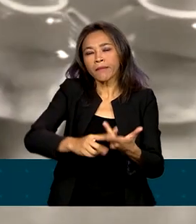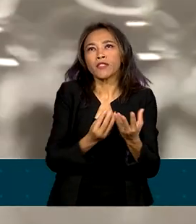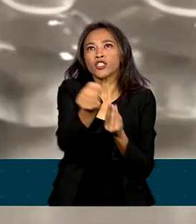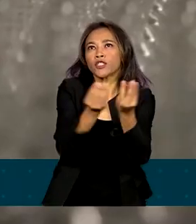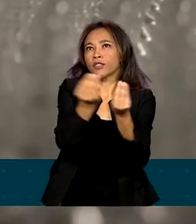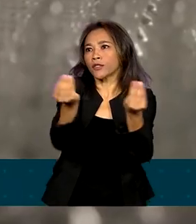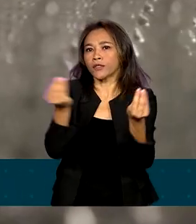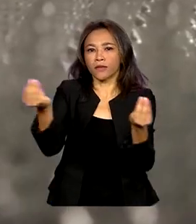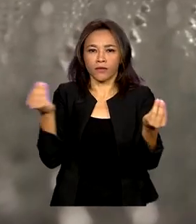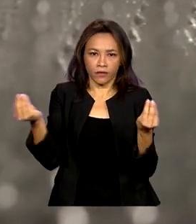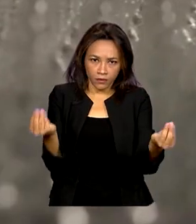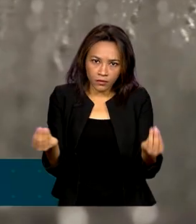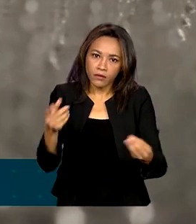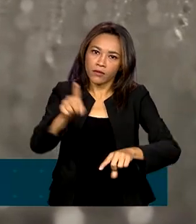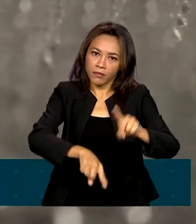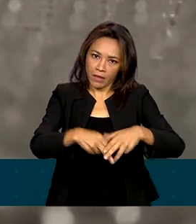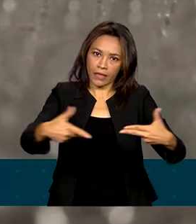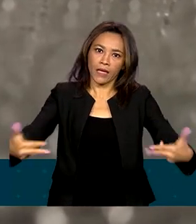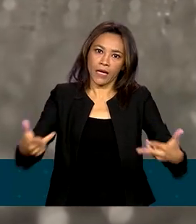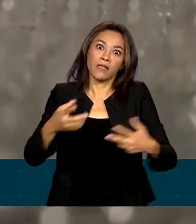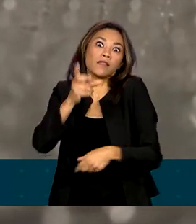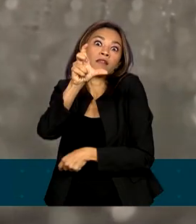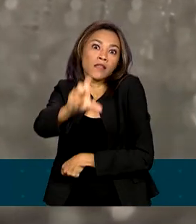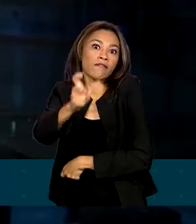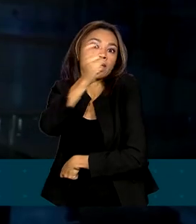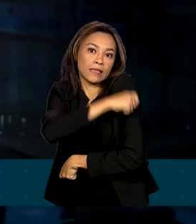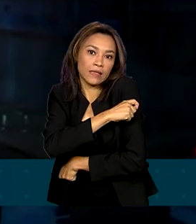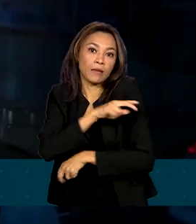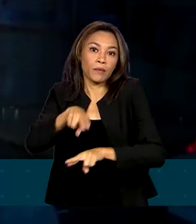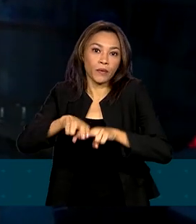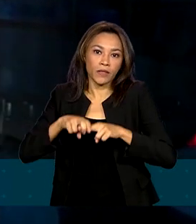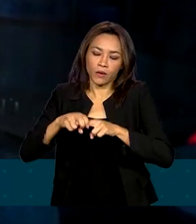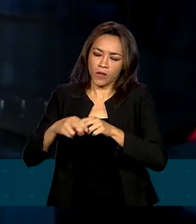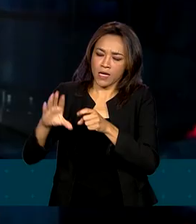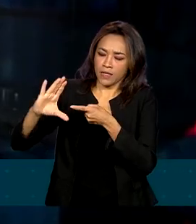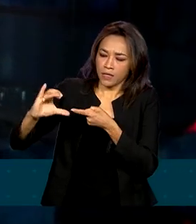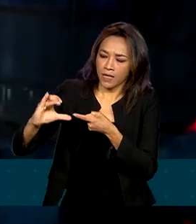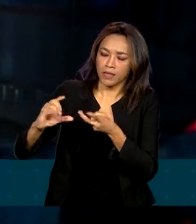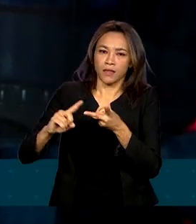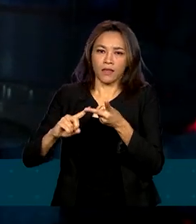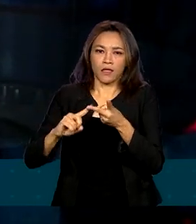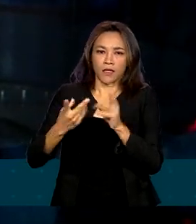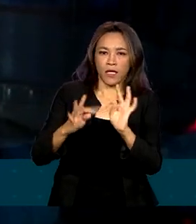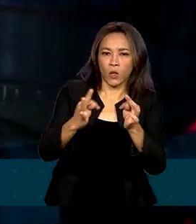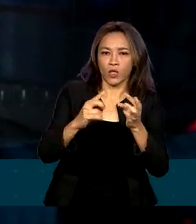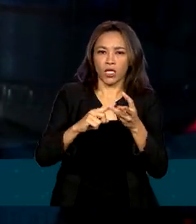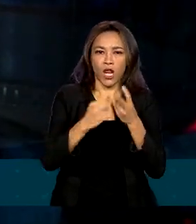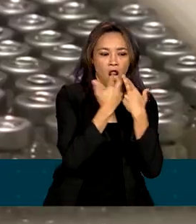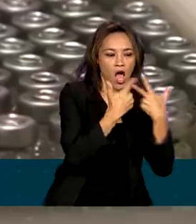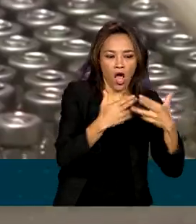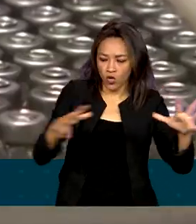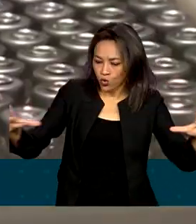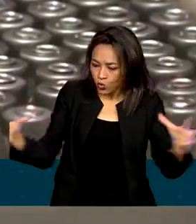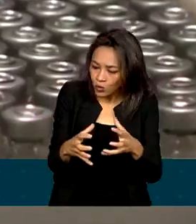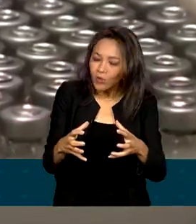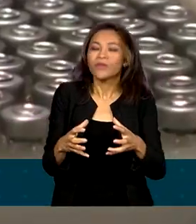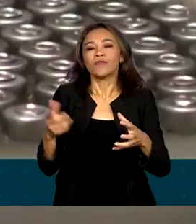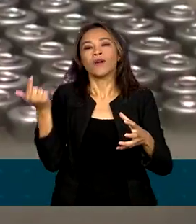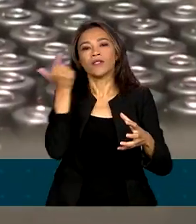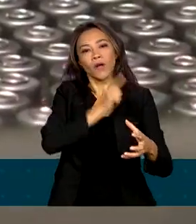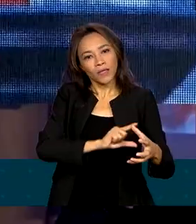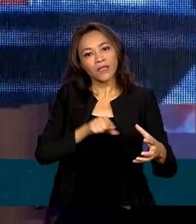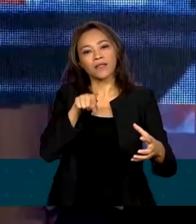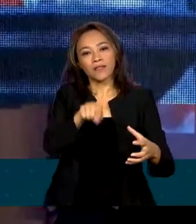remédios e vacinas. É por isso que unir ciência, tecnologia e inovação é um caminho para enfrentar esta